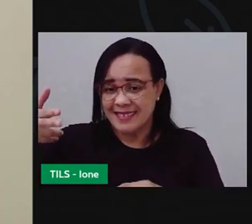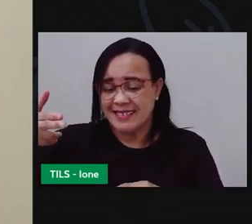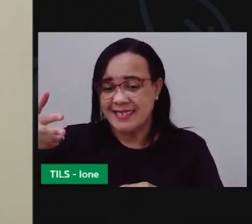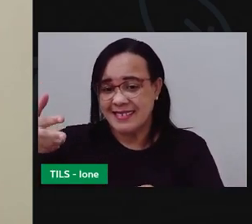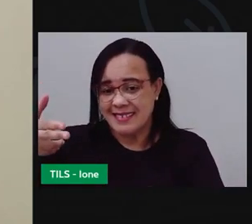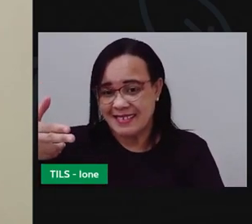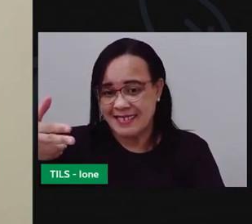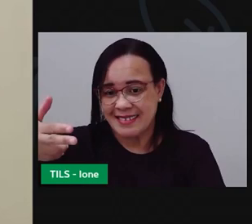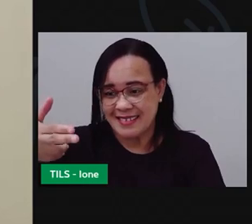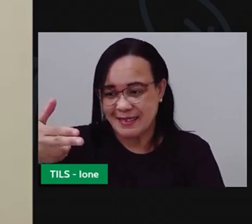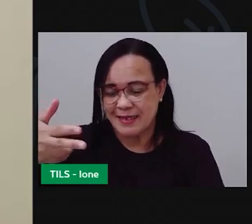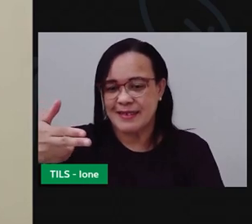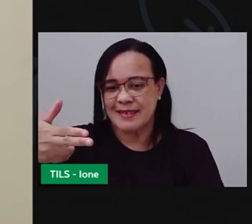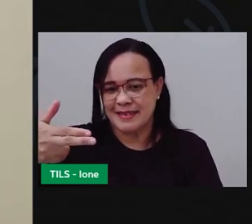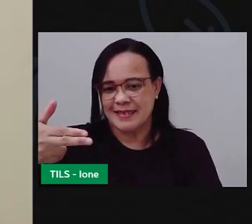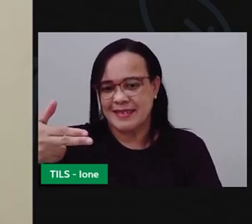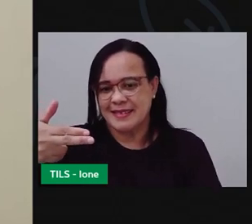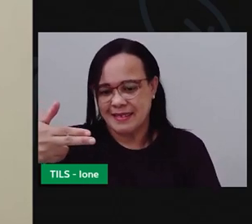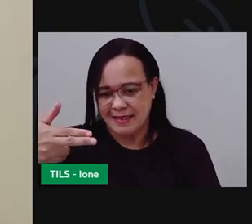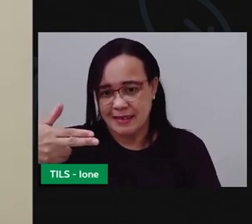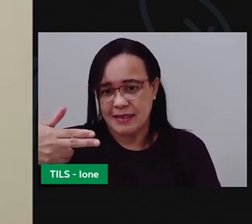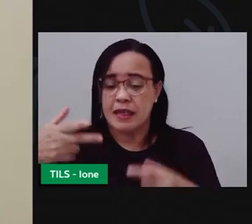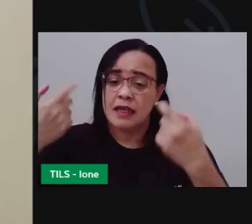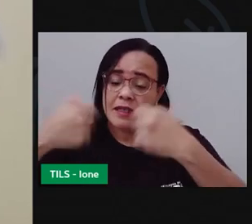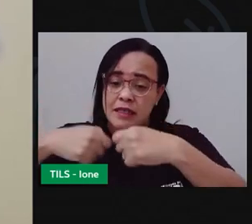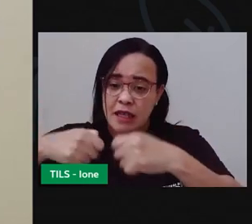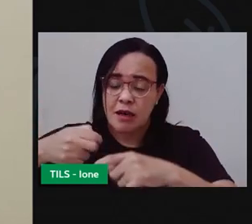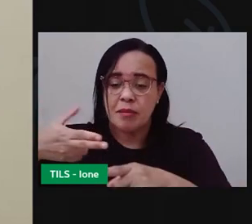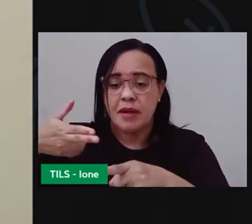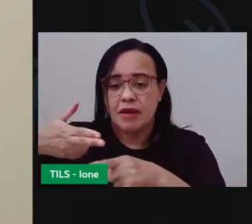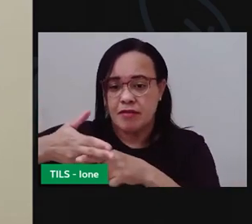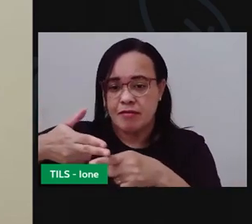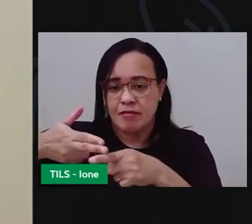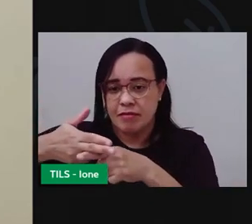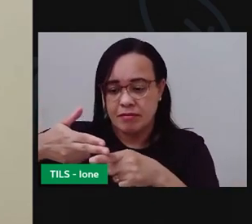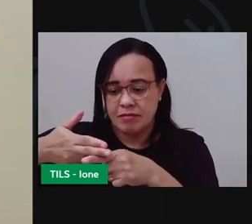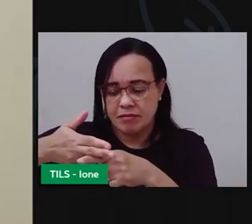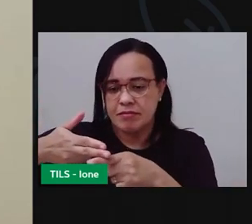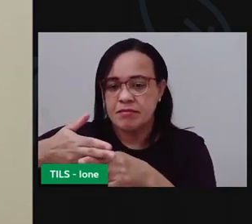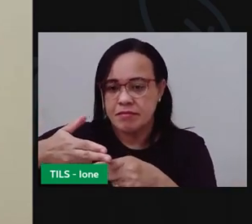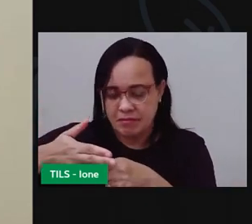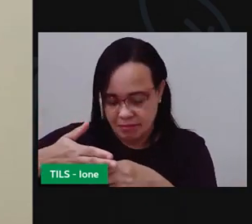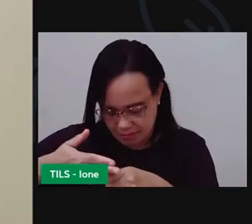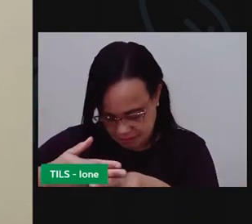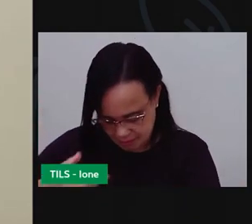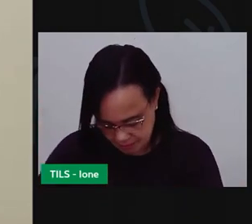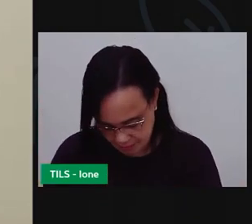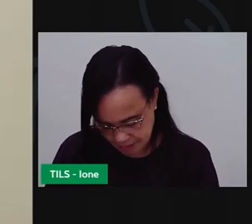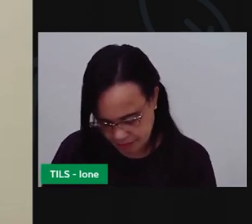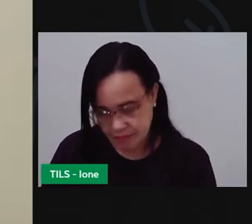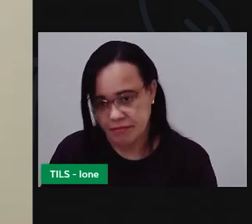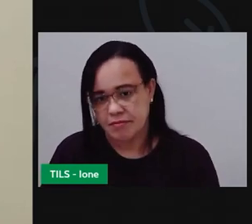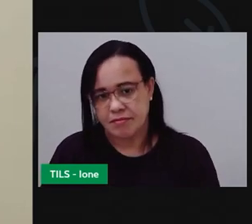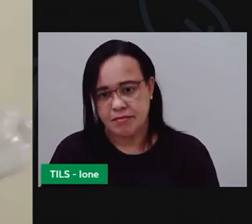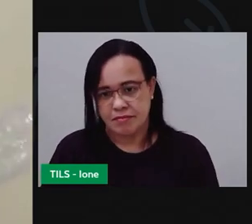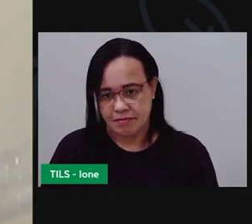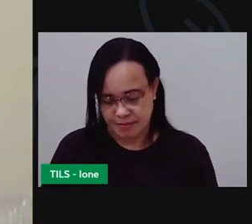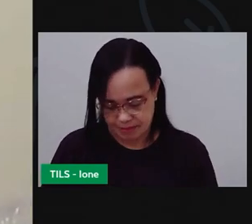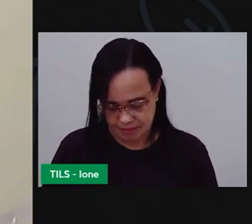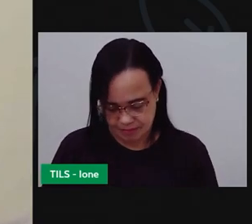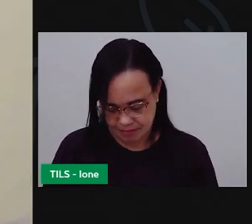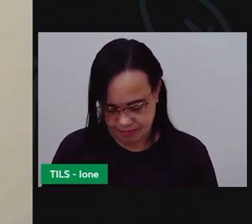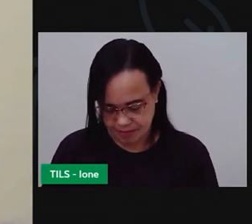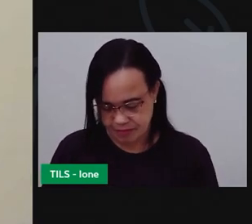vou precisar de uma faca pra fazer alguns furos aqui na garrafa criança vocês